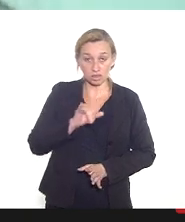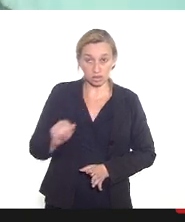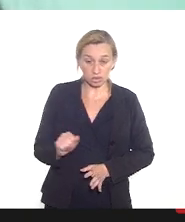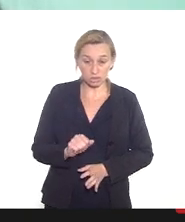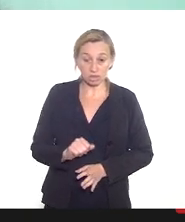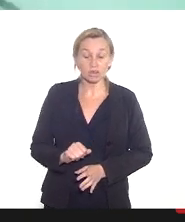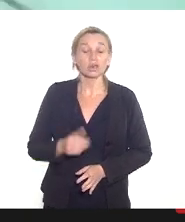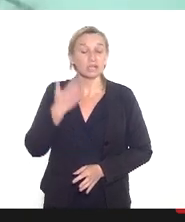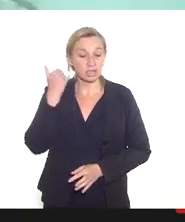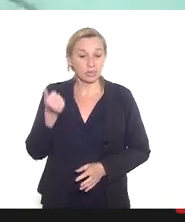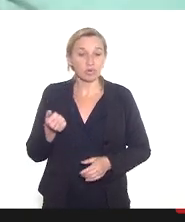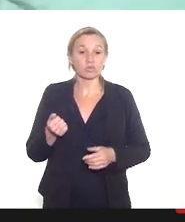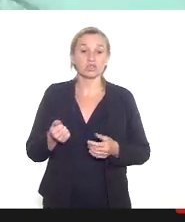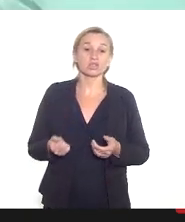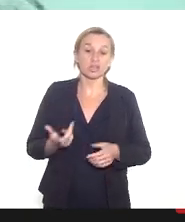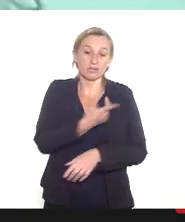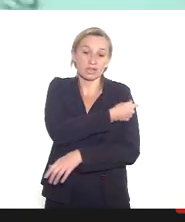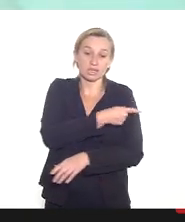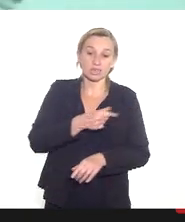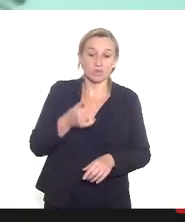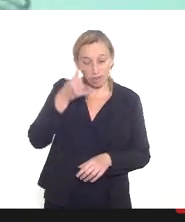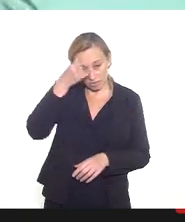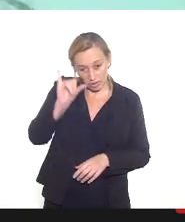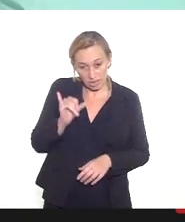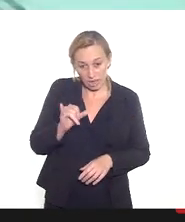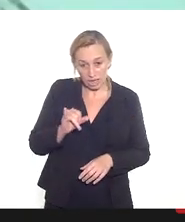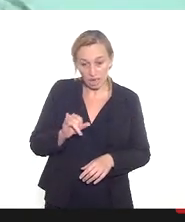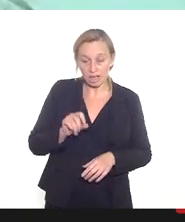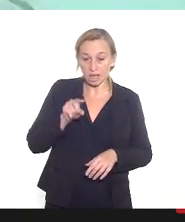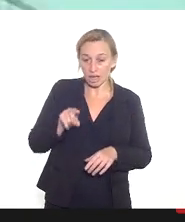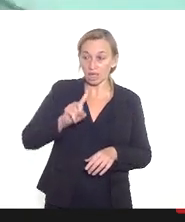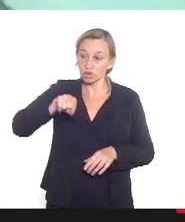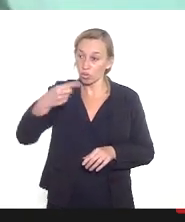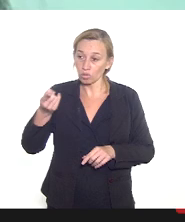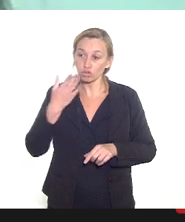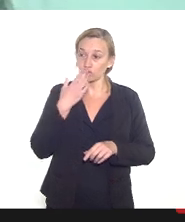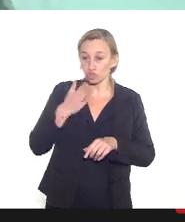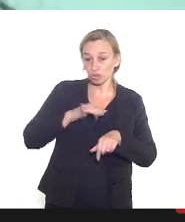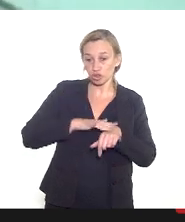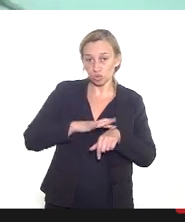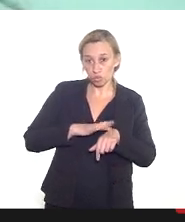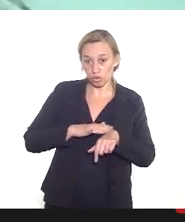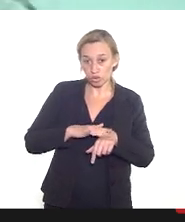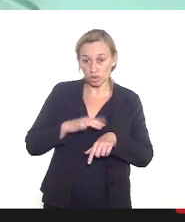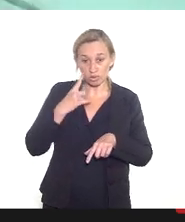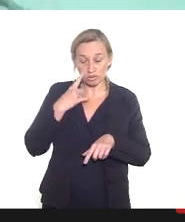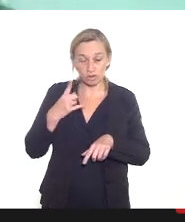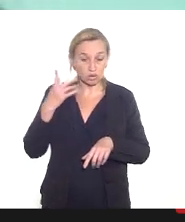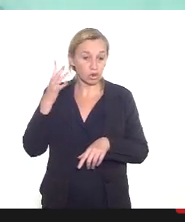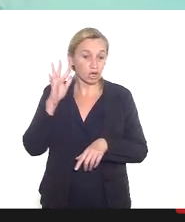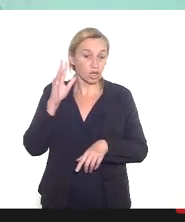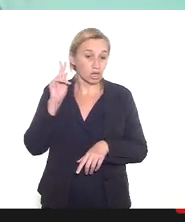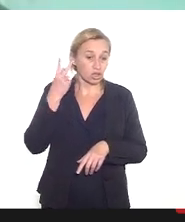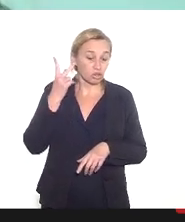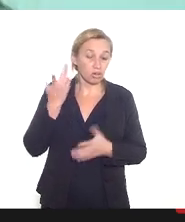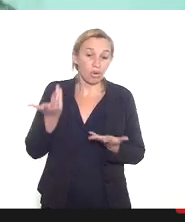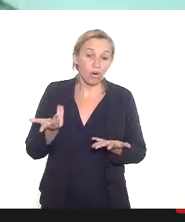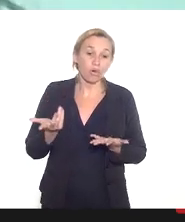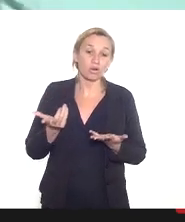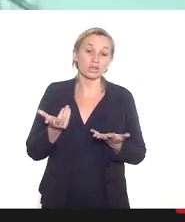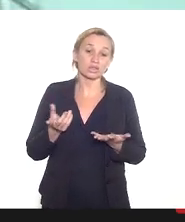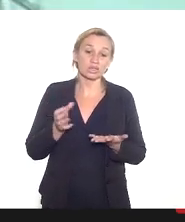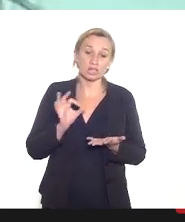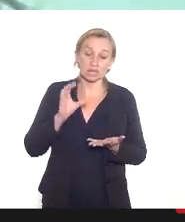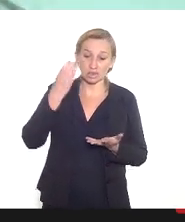é a forma mais eficaz de prevenir esta ou outras doenças do ponto de vista histórico do ponto de vista das